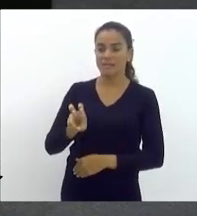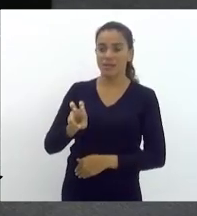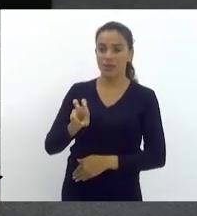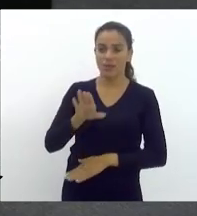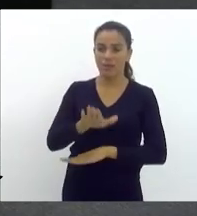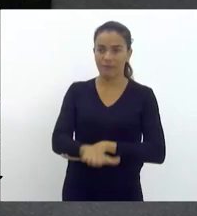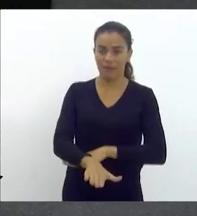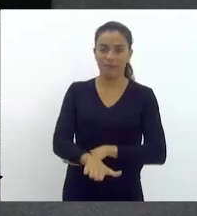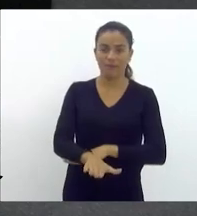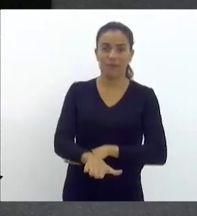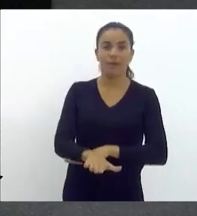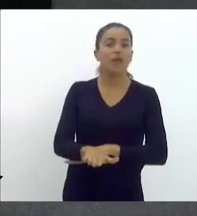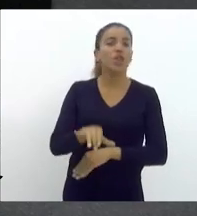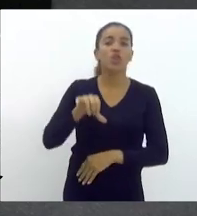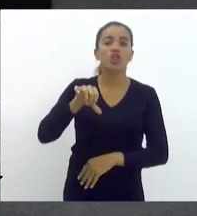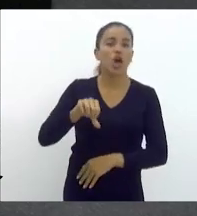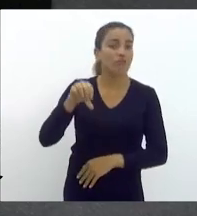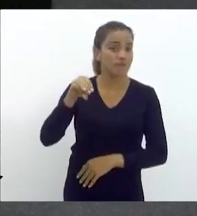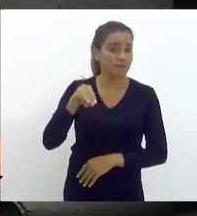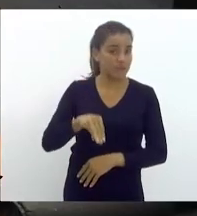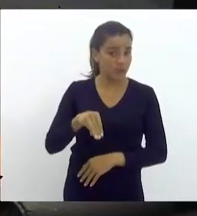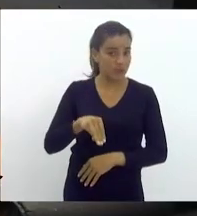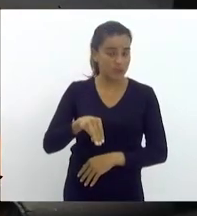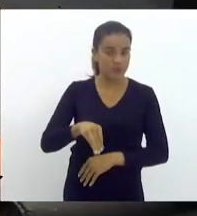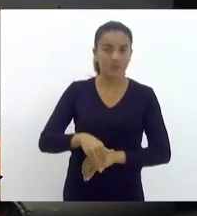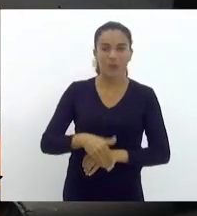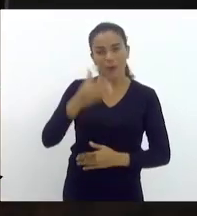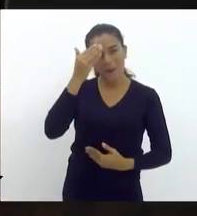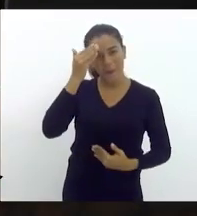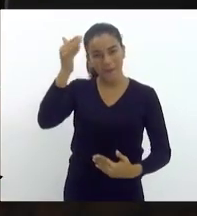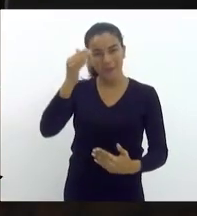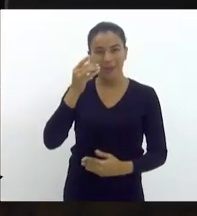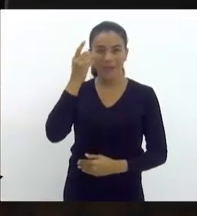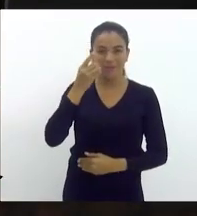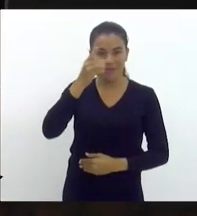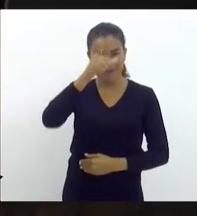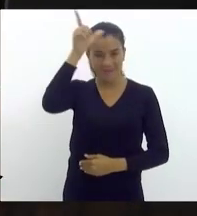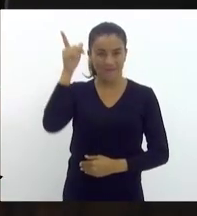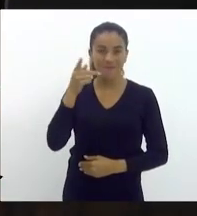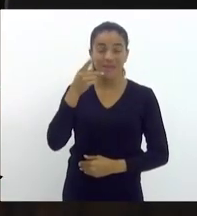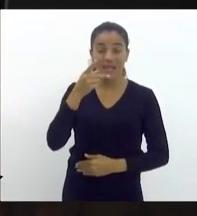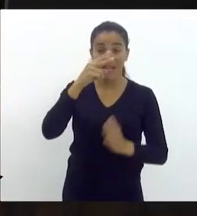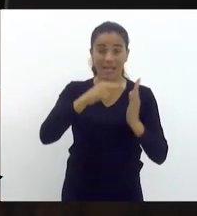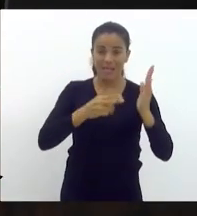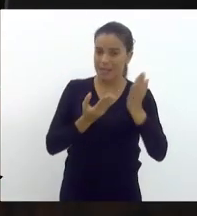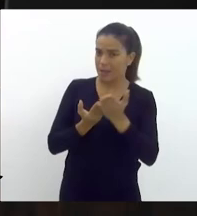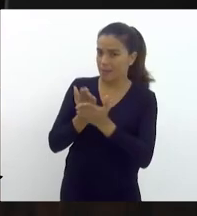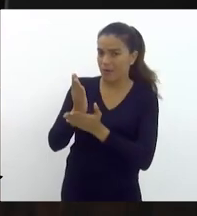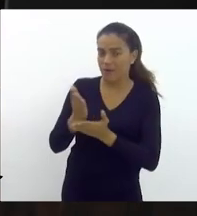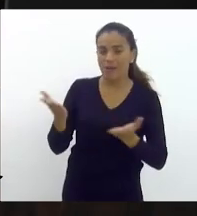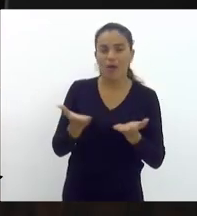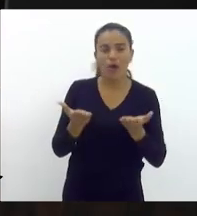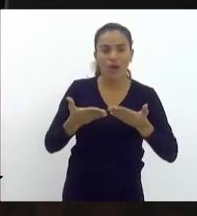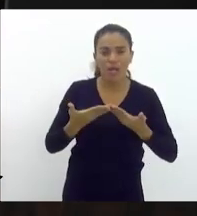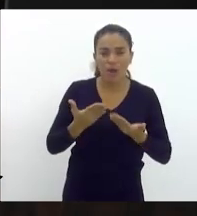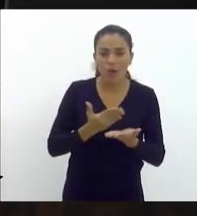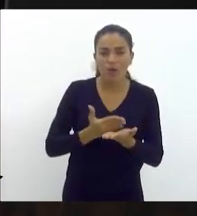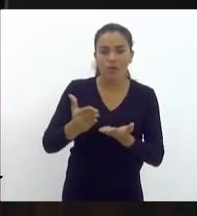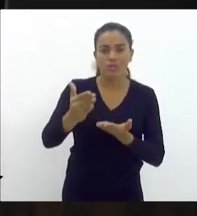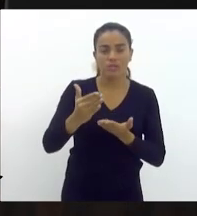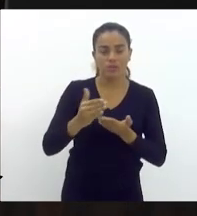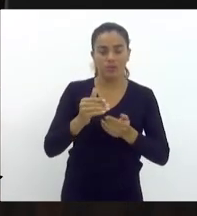horas e 9 minutos. Obrigada, deputado Luiz Paulo. Lida e aprovada a ata. Passa ao expediente inicial.